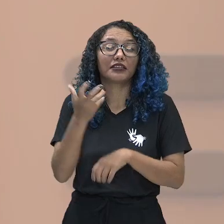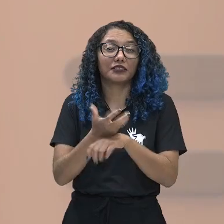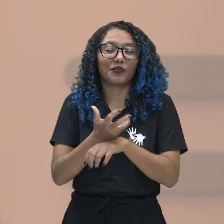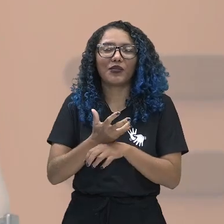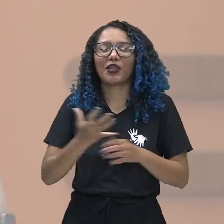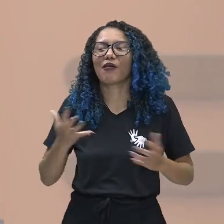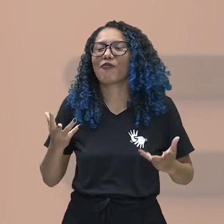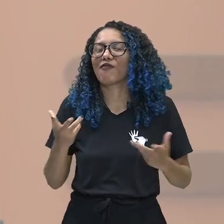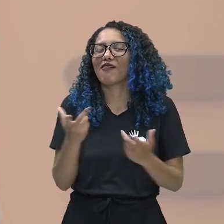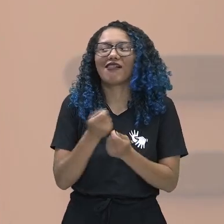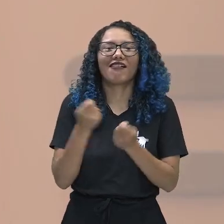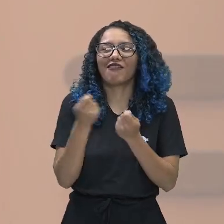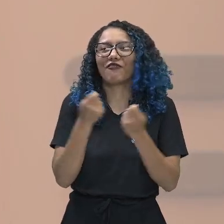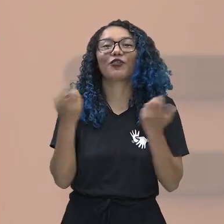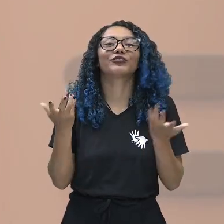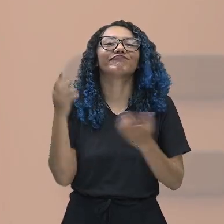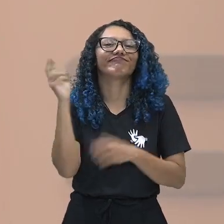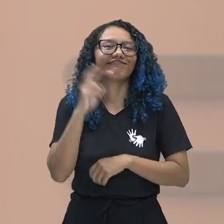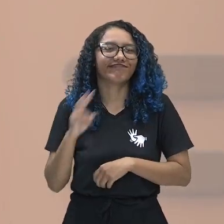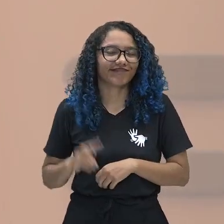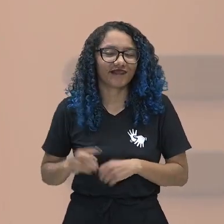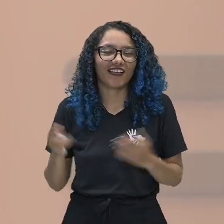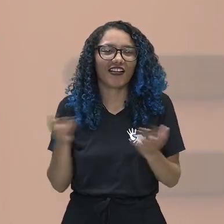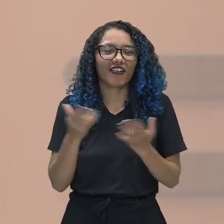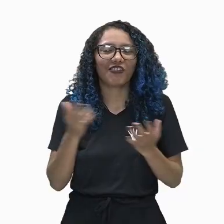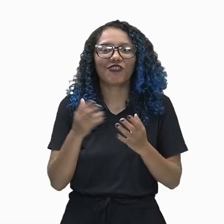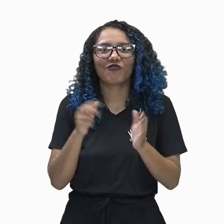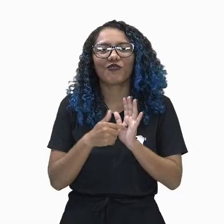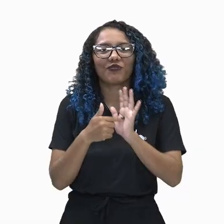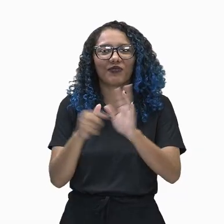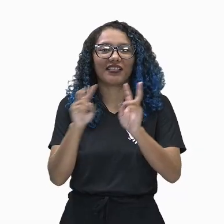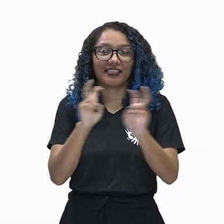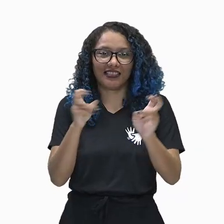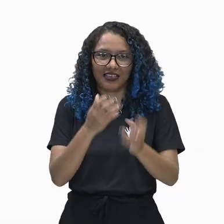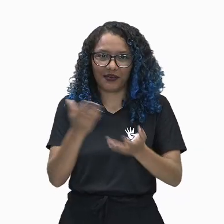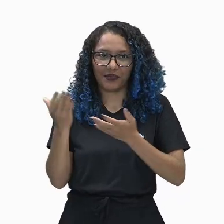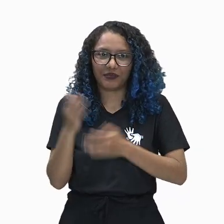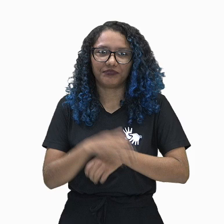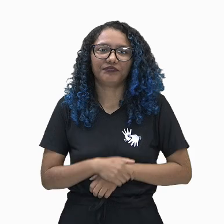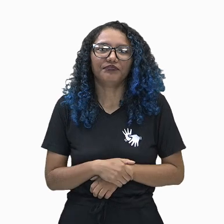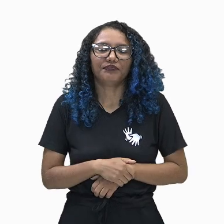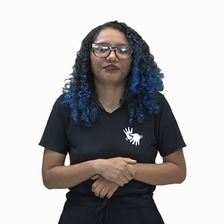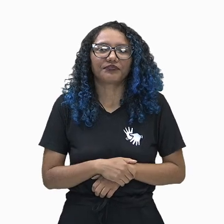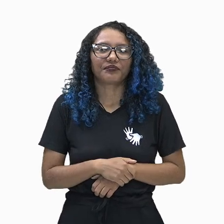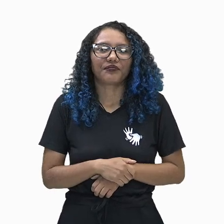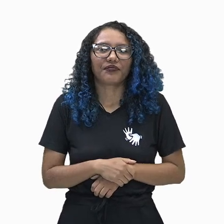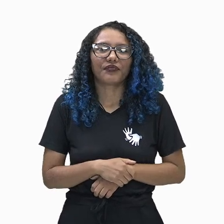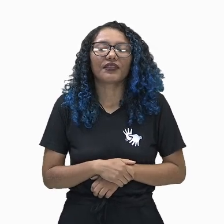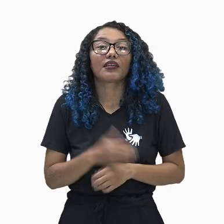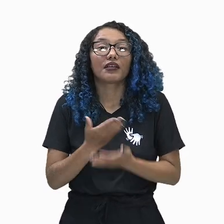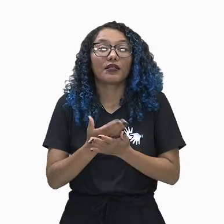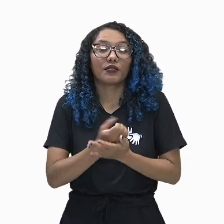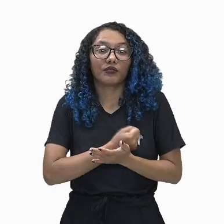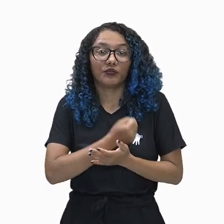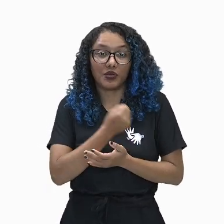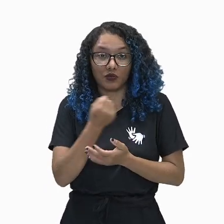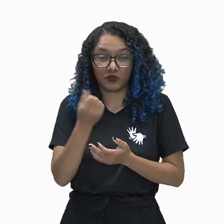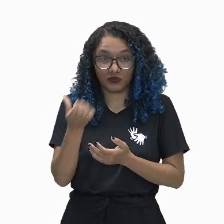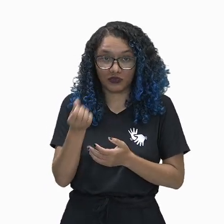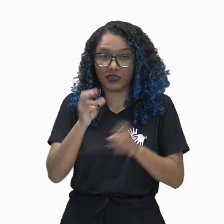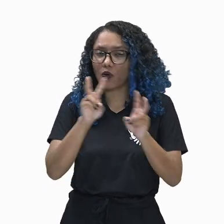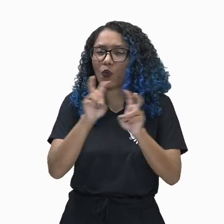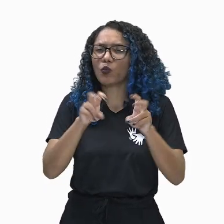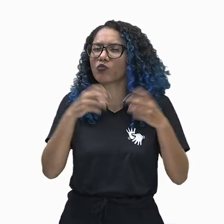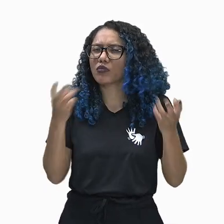que é a história e te convido a acompanhar comigo o objeto e detalhamento da nossa aula. Olha só, aula de número 6, objeto de